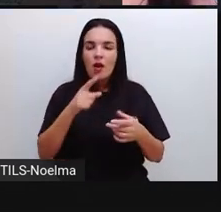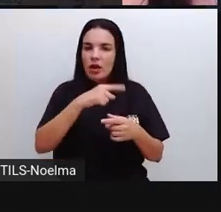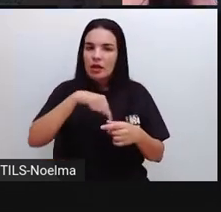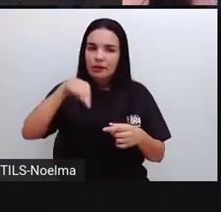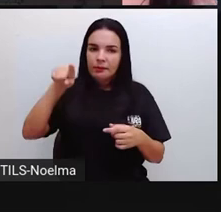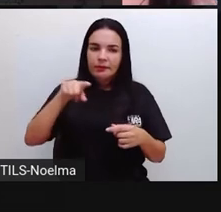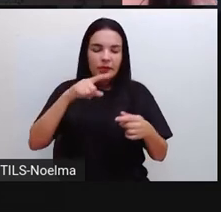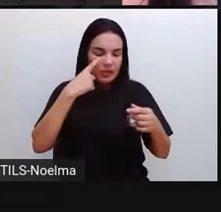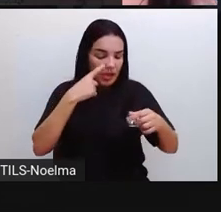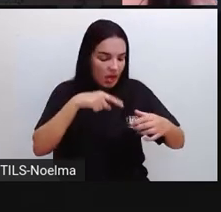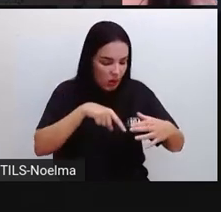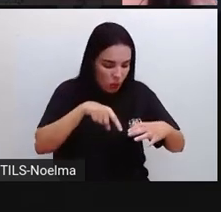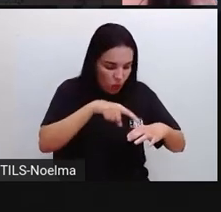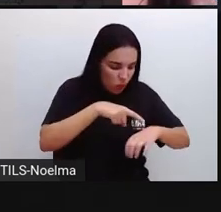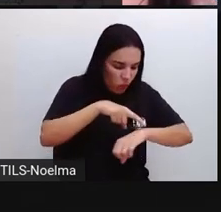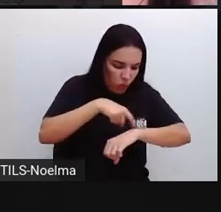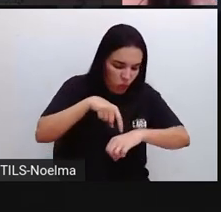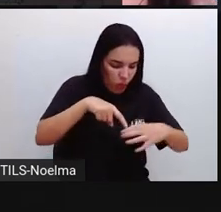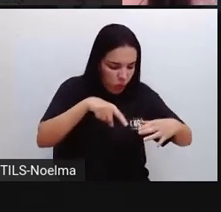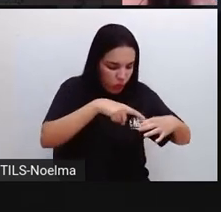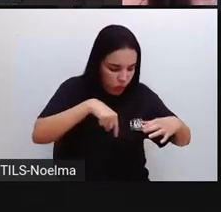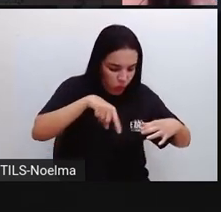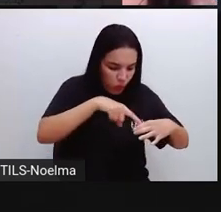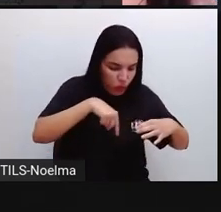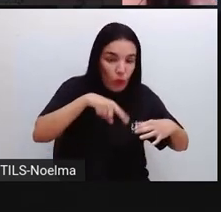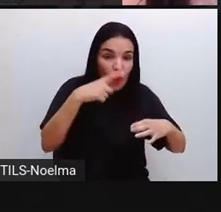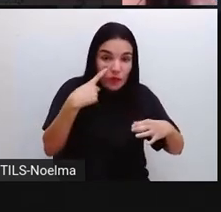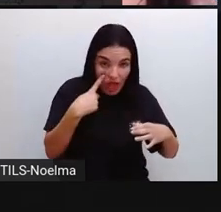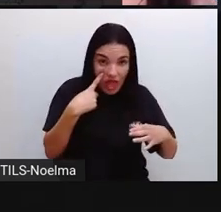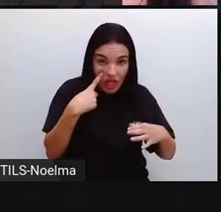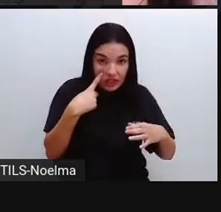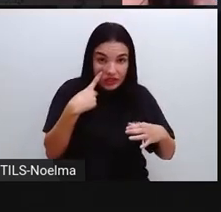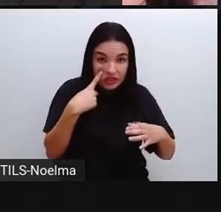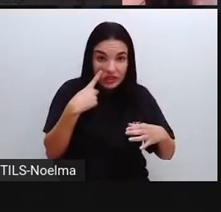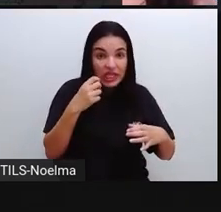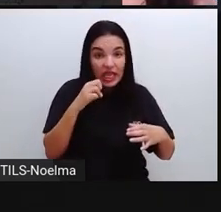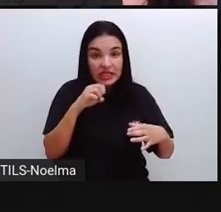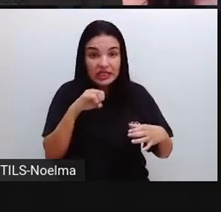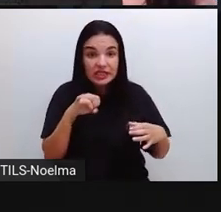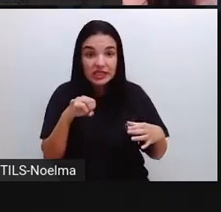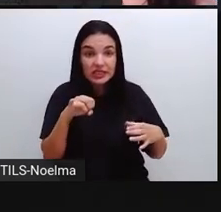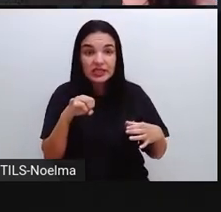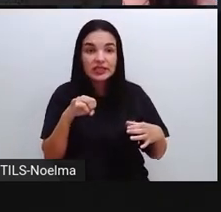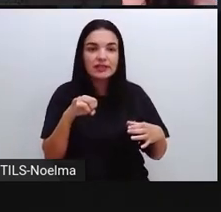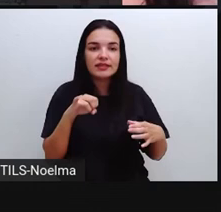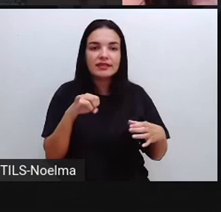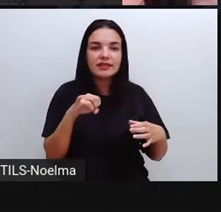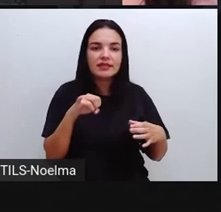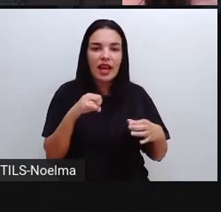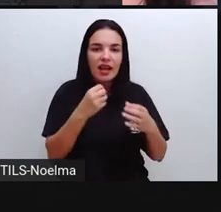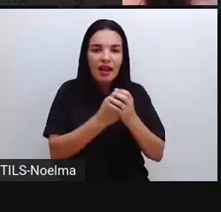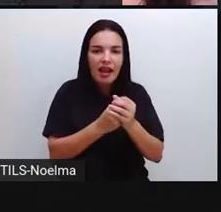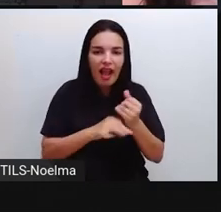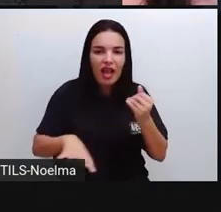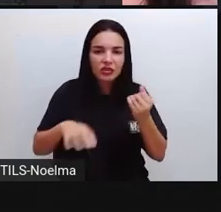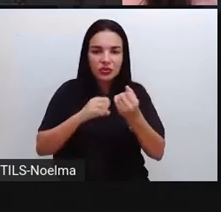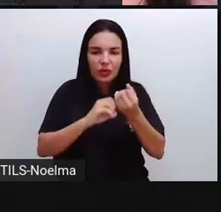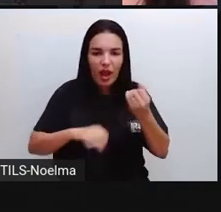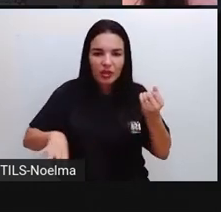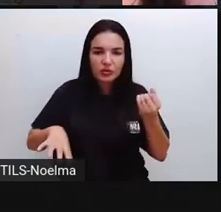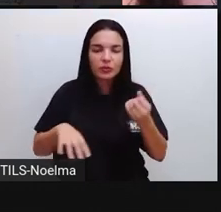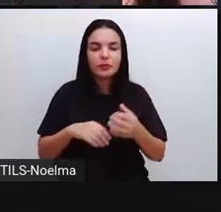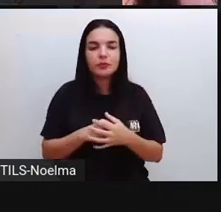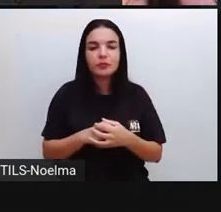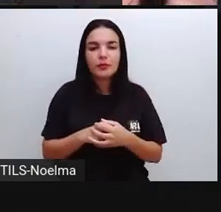hidrômetro da casa de vocês, analise aí o valor que foi gasto, né? até o momento